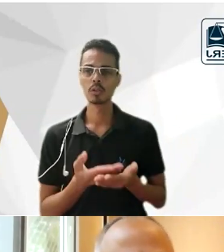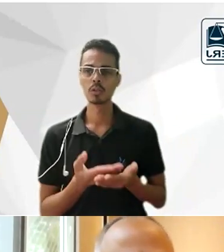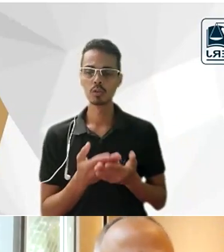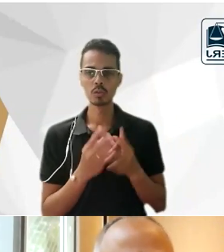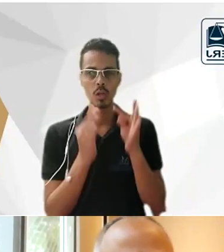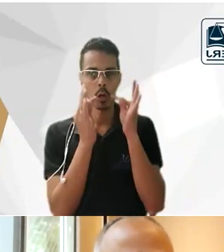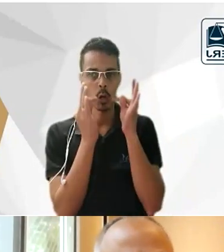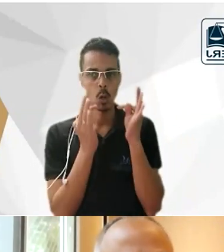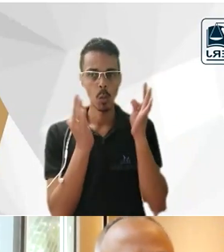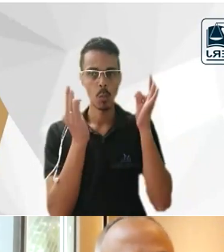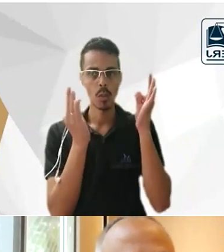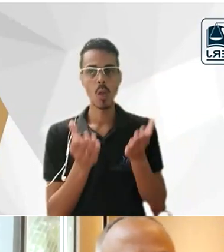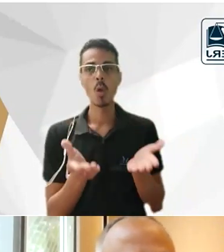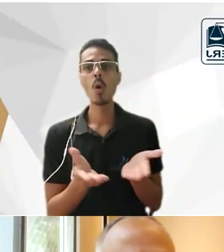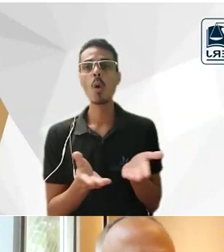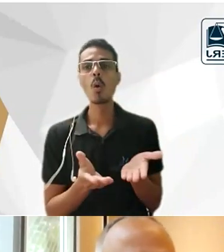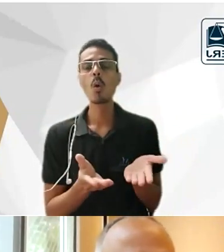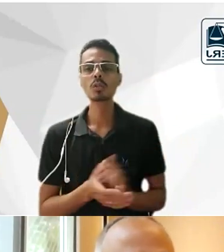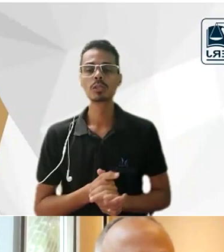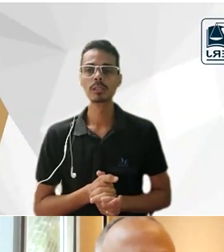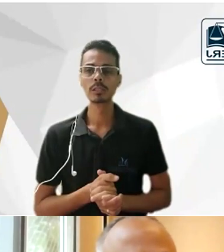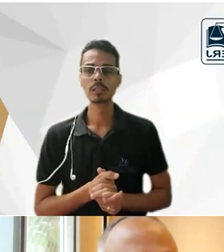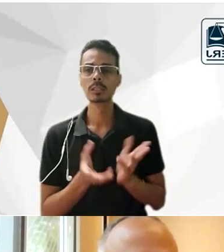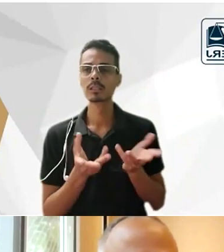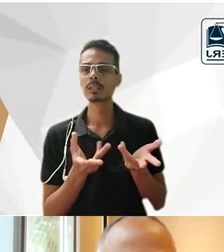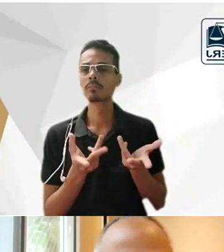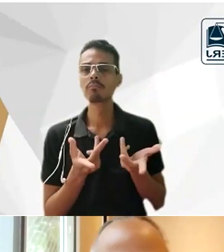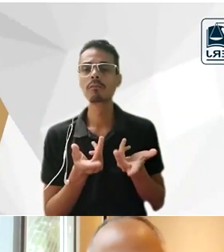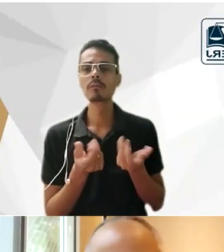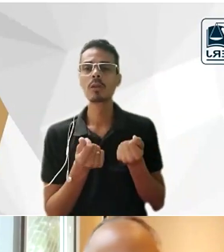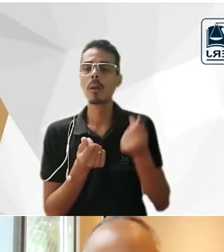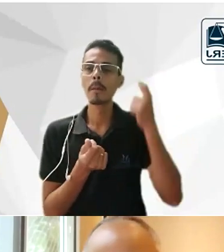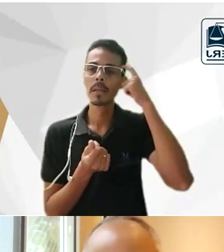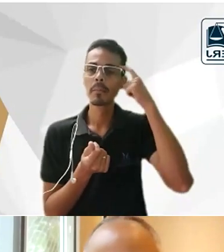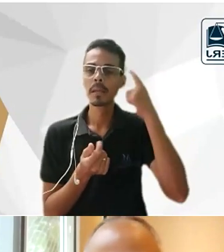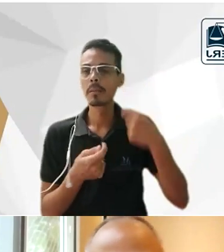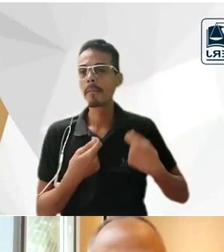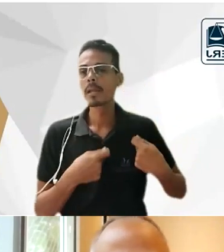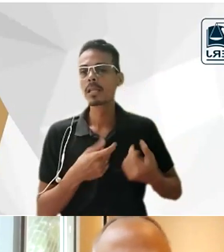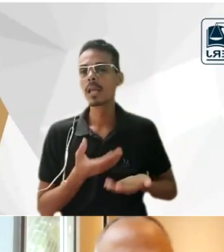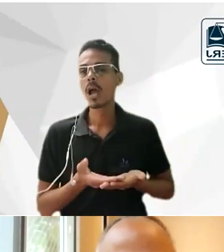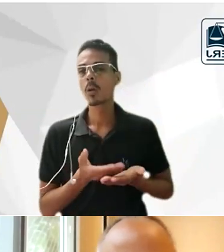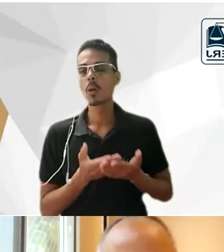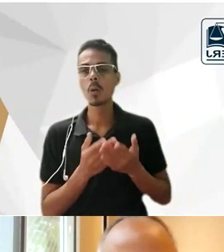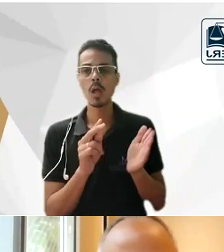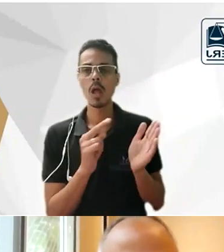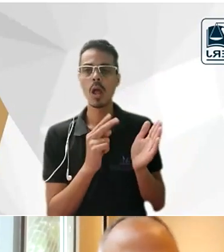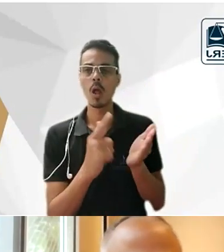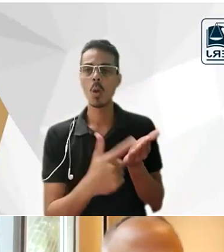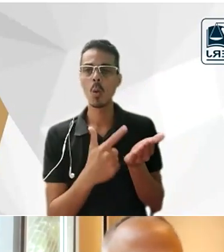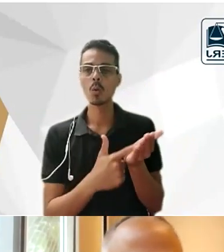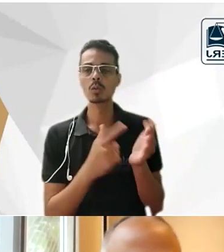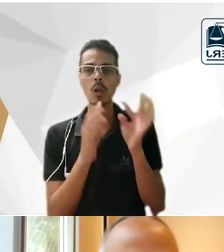hoje qual é a atualidade do pensamento e qual é a necessidade de estudar o Tobias Barreto